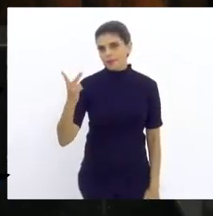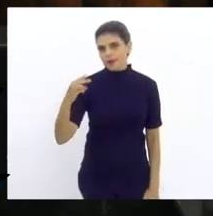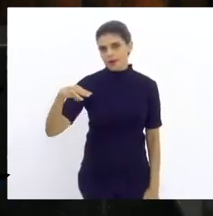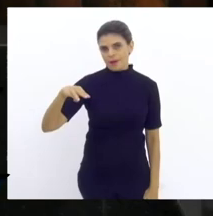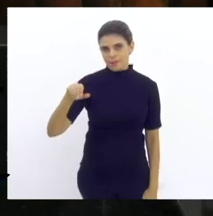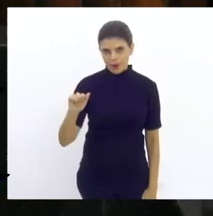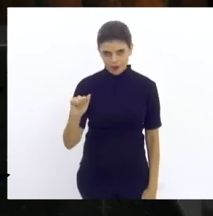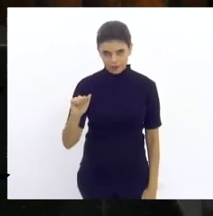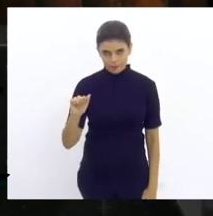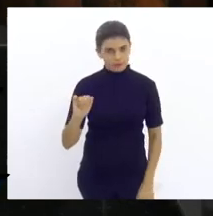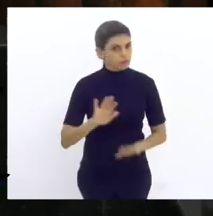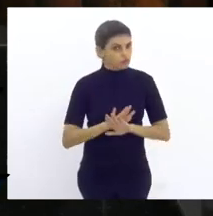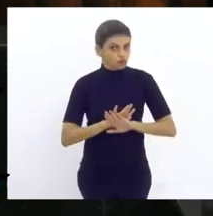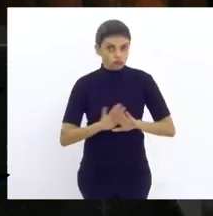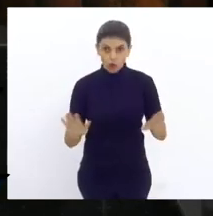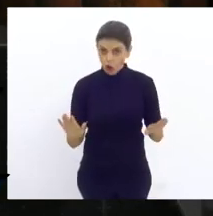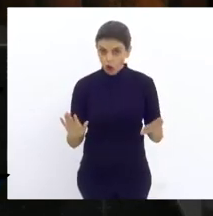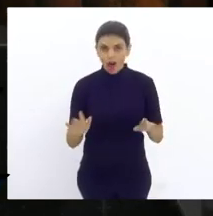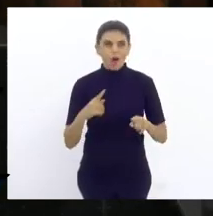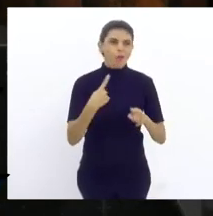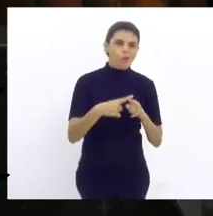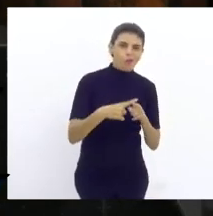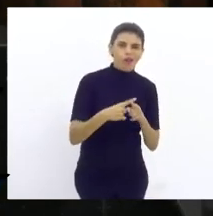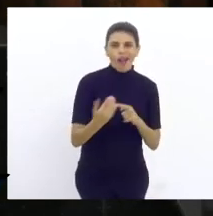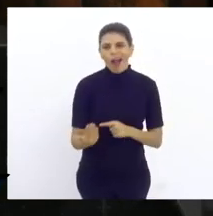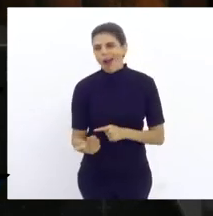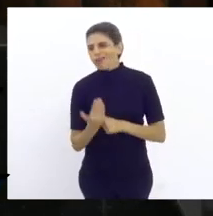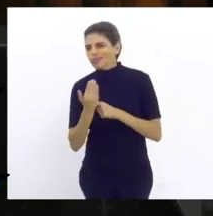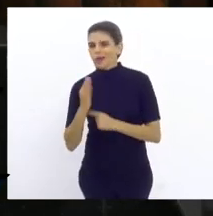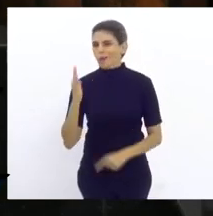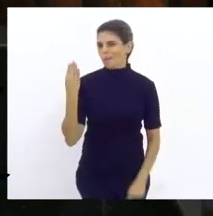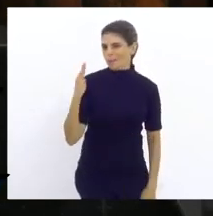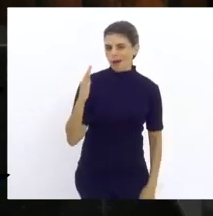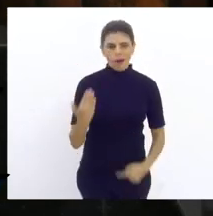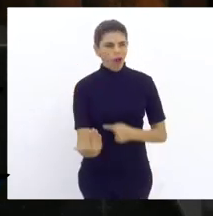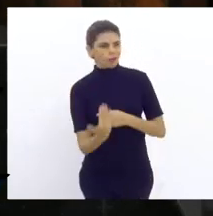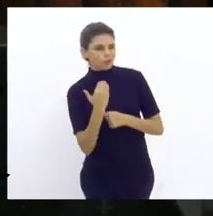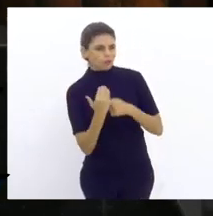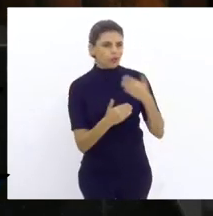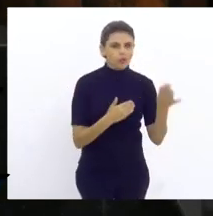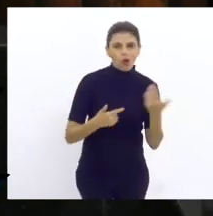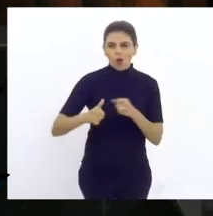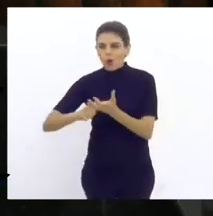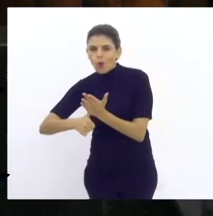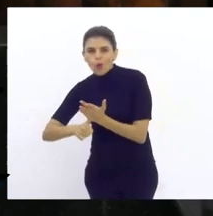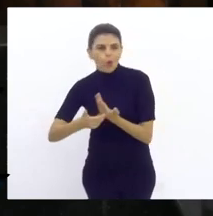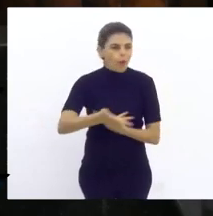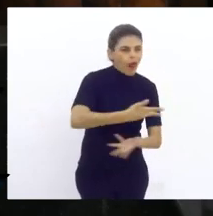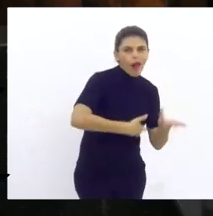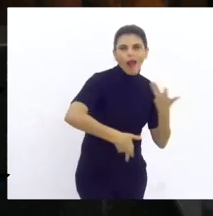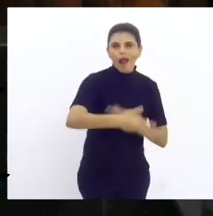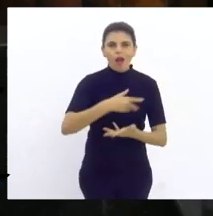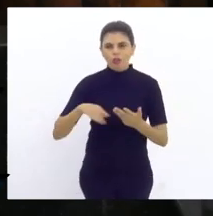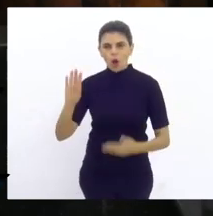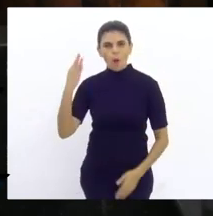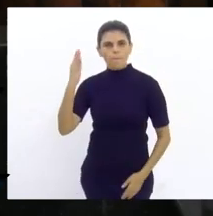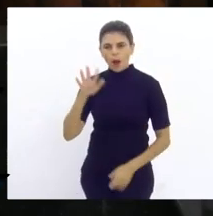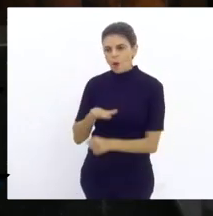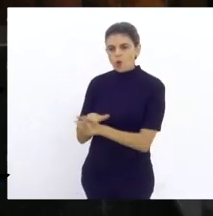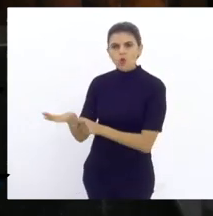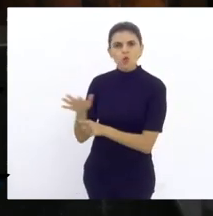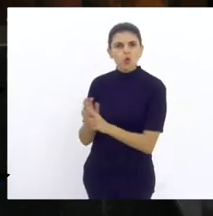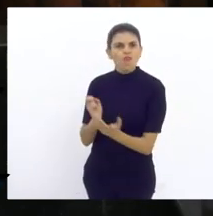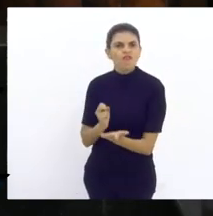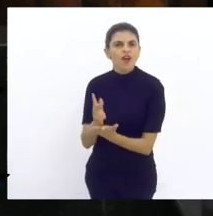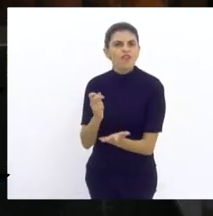Aí algumas pessoas falaram que é porque a Brahma ajuda um clube ou ajuda outro, então consegue esse benefício só elas venderem, poder